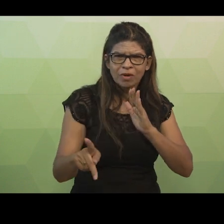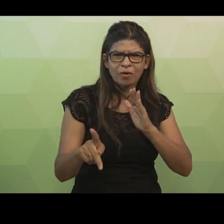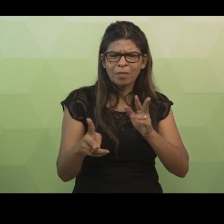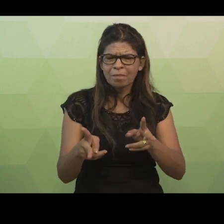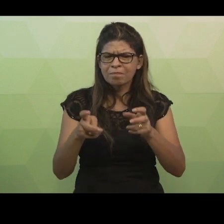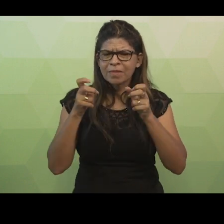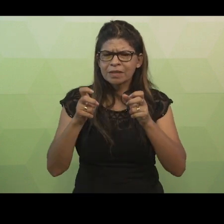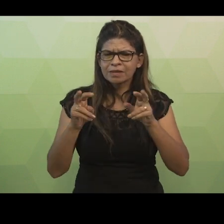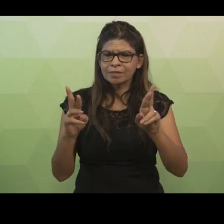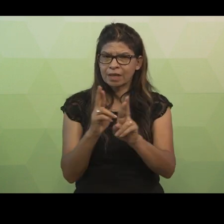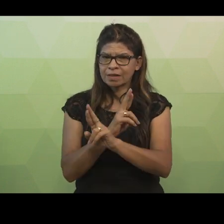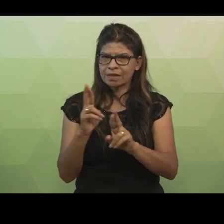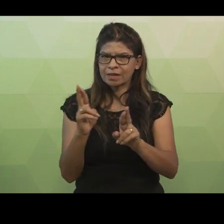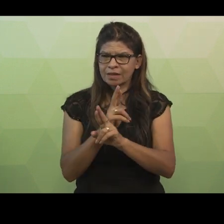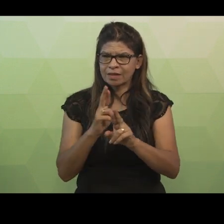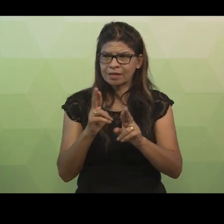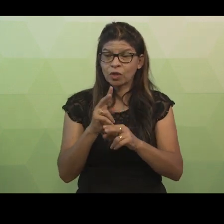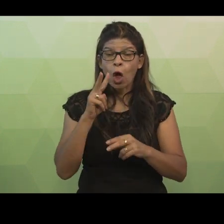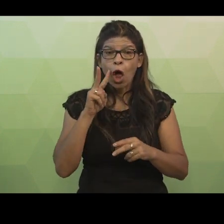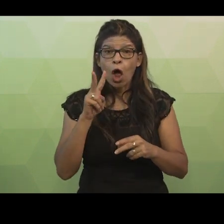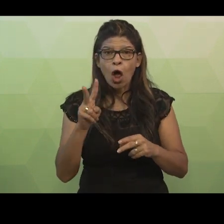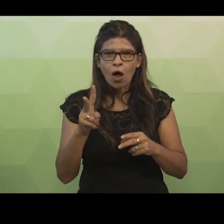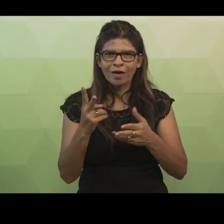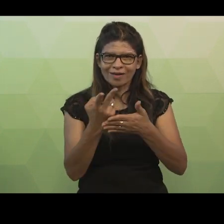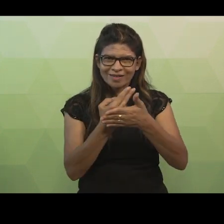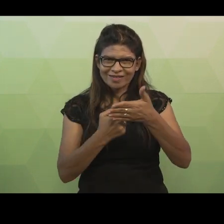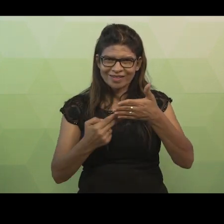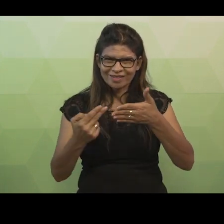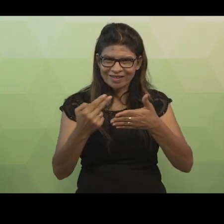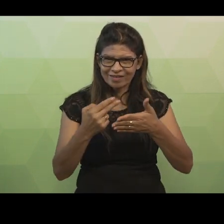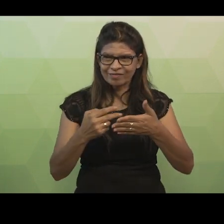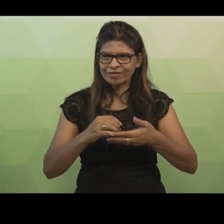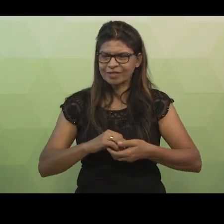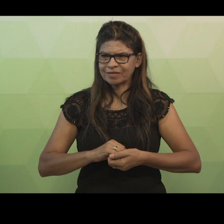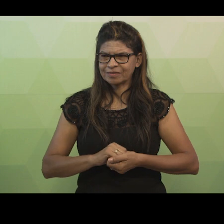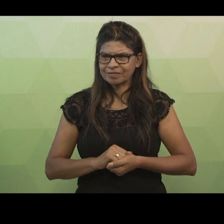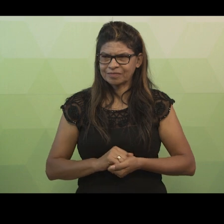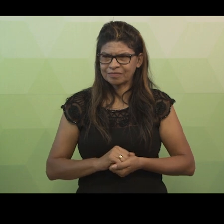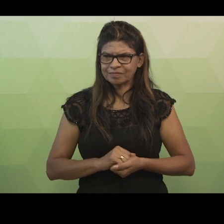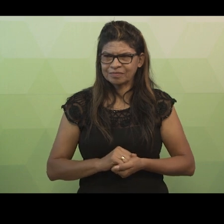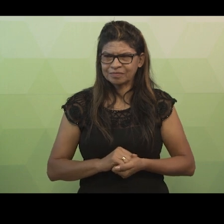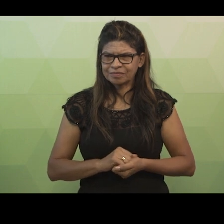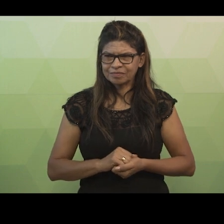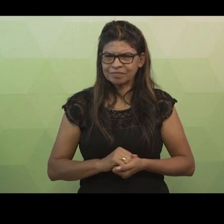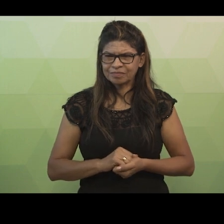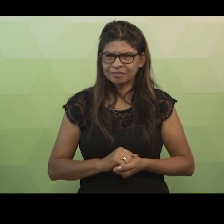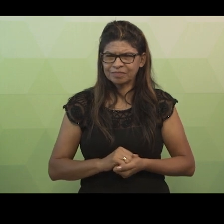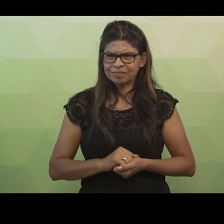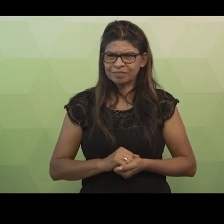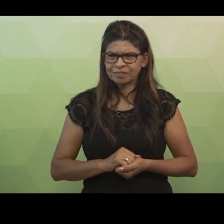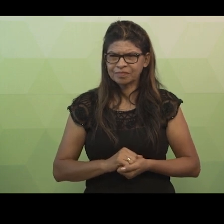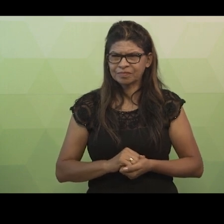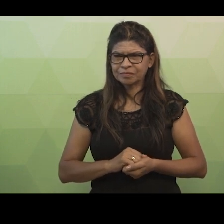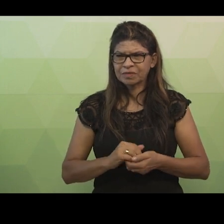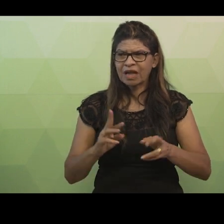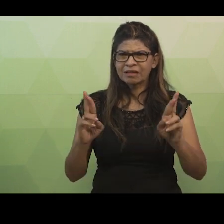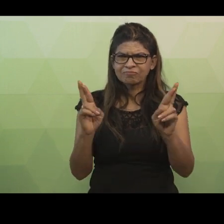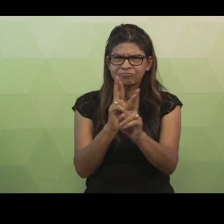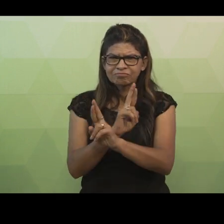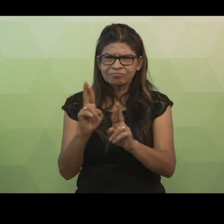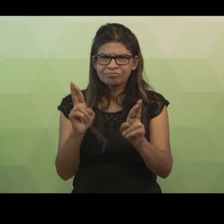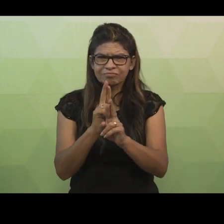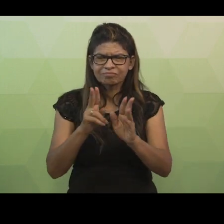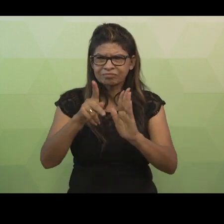analisar o exemplo que temos nessa figura. Neste caso, a entidade empregado se relaciona com a entidade projeto